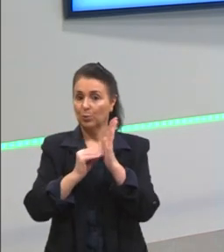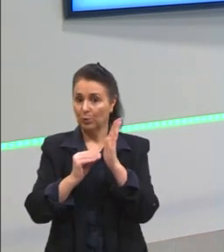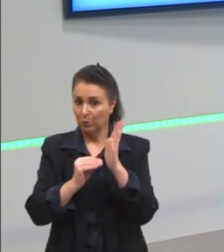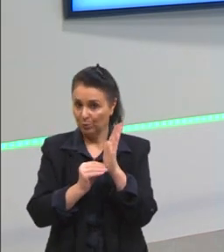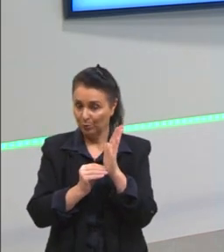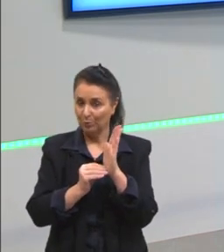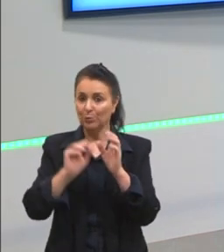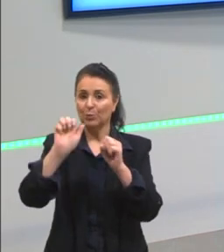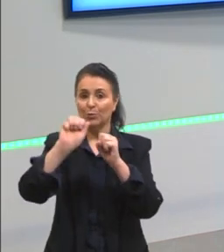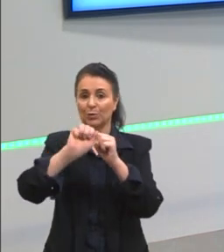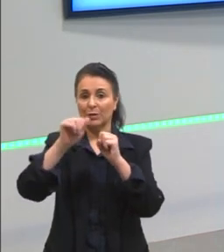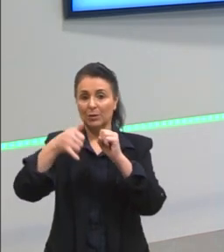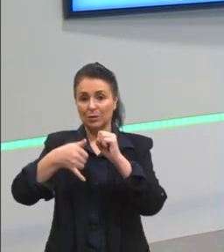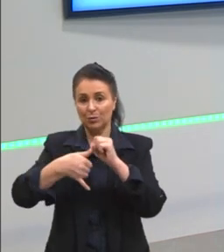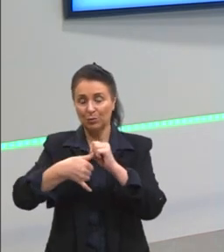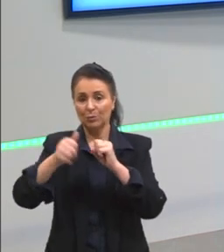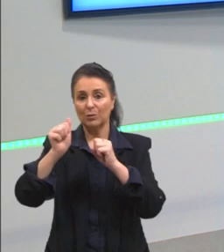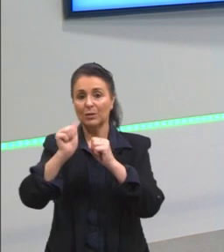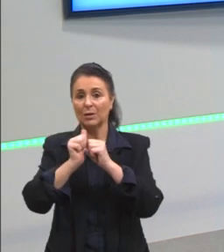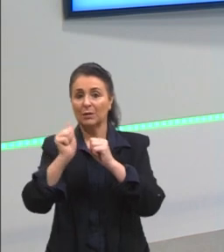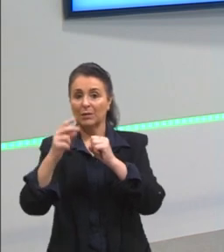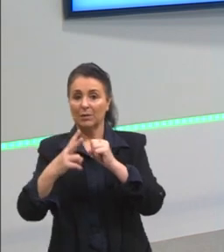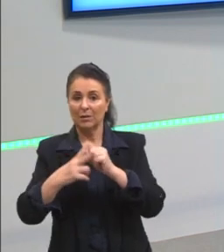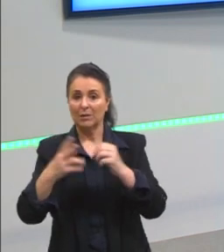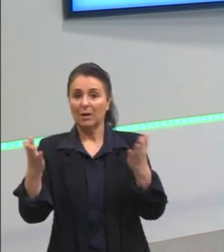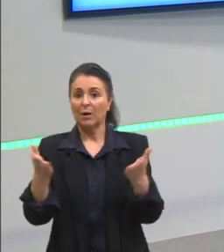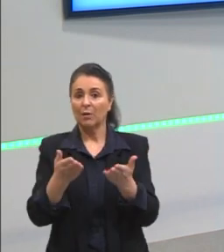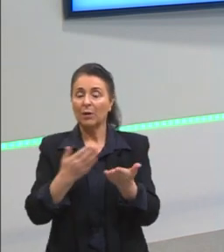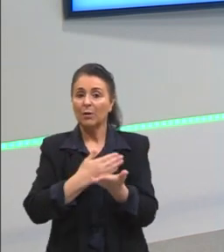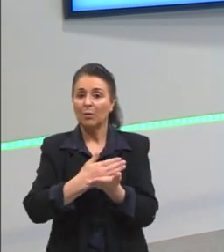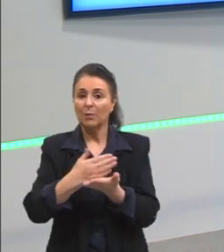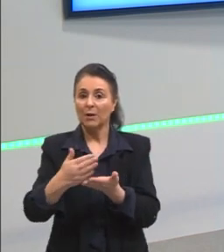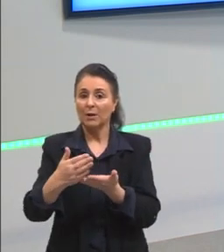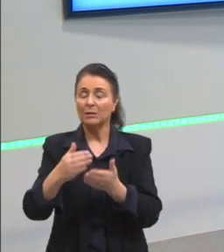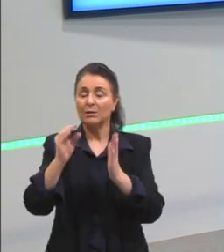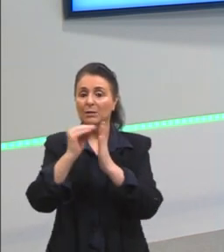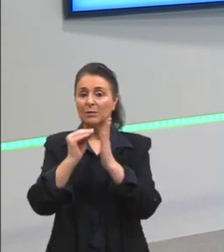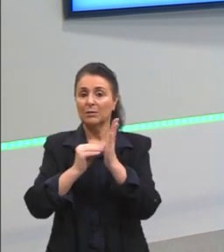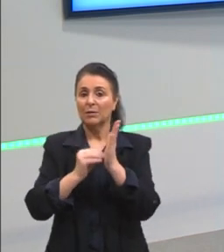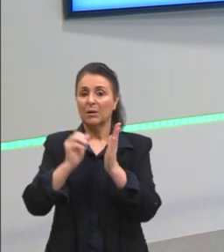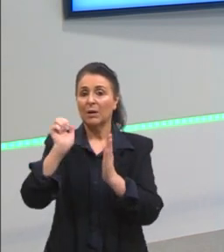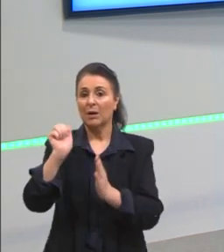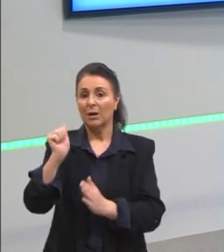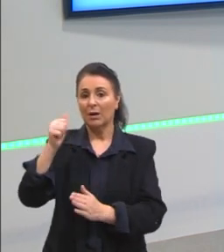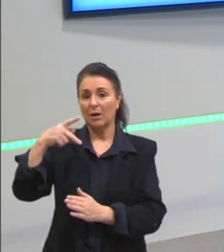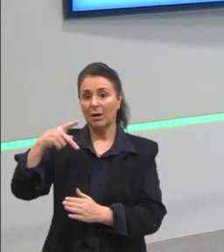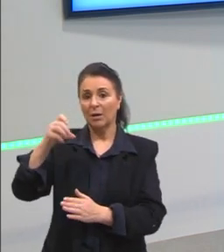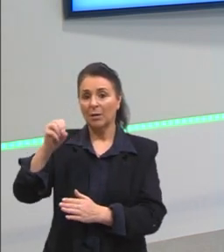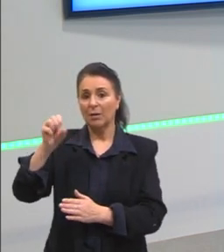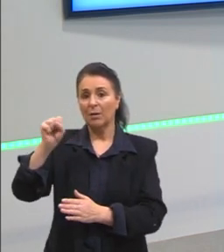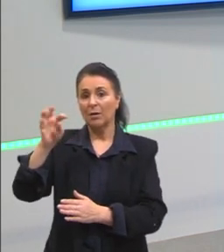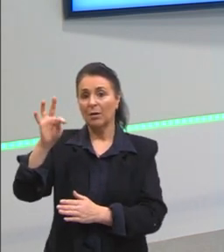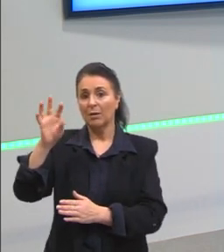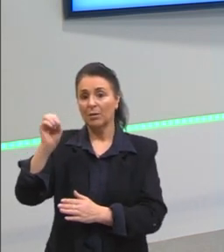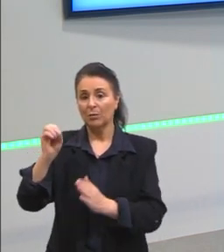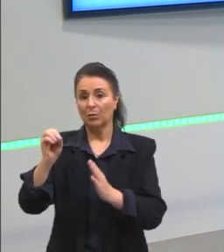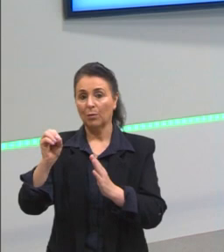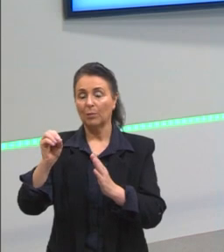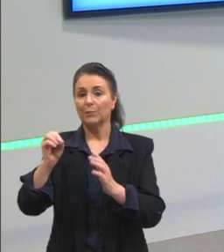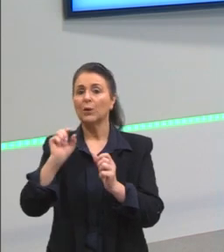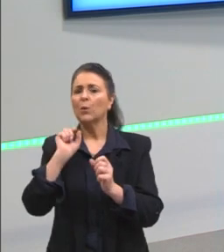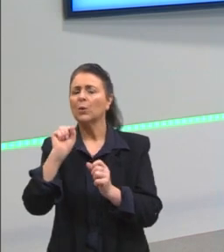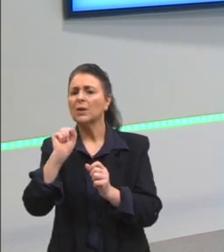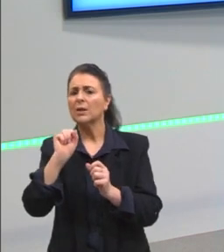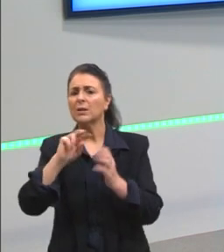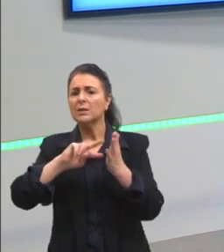adjuntos adverbiais. Agora a gente começa o nosso conteúdo de aposto. O que é o